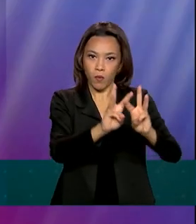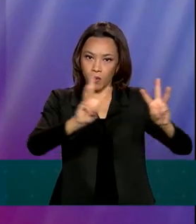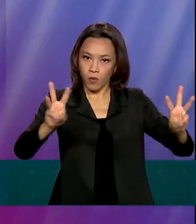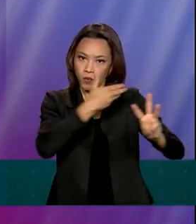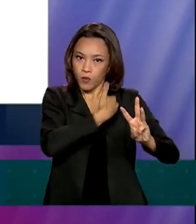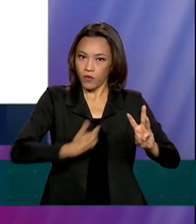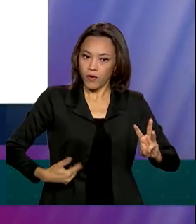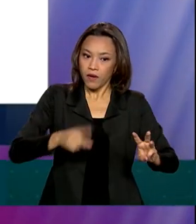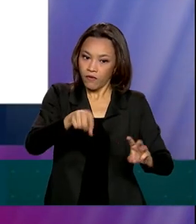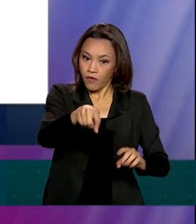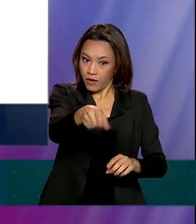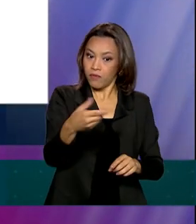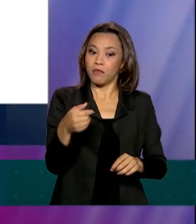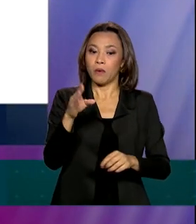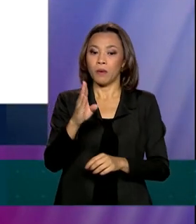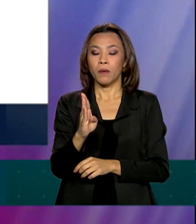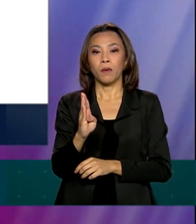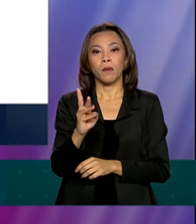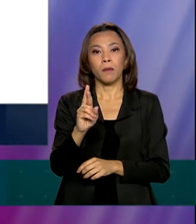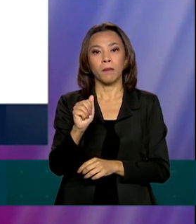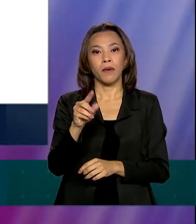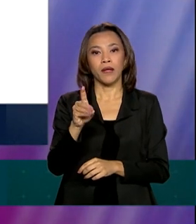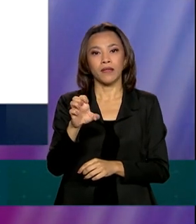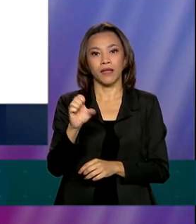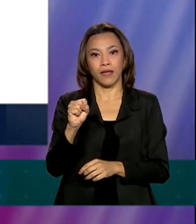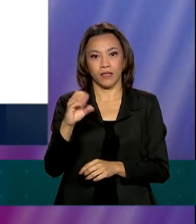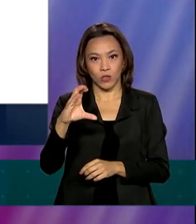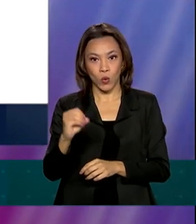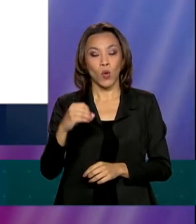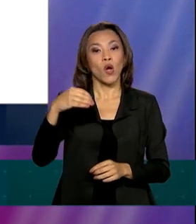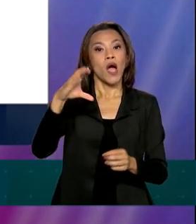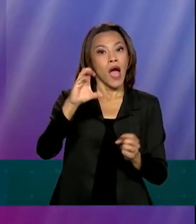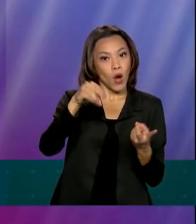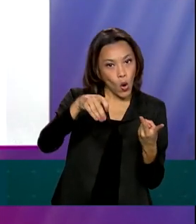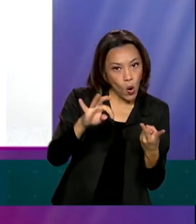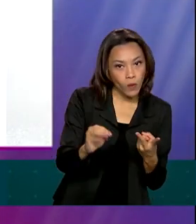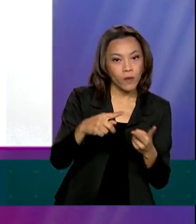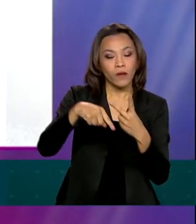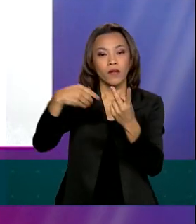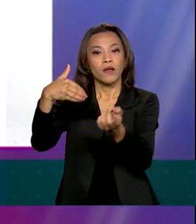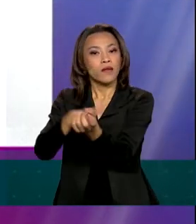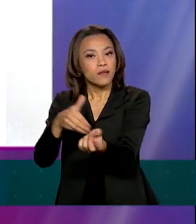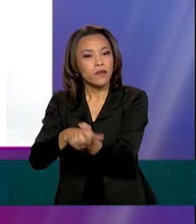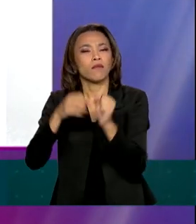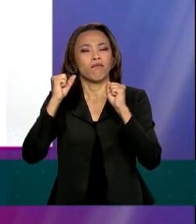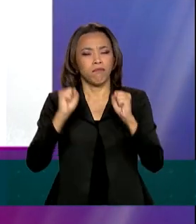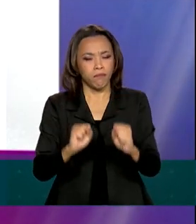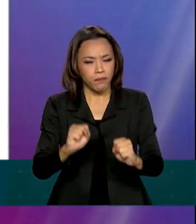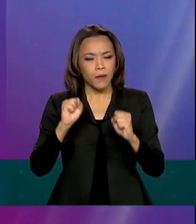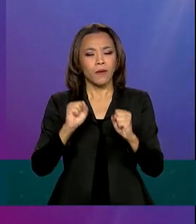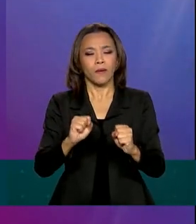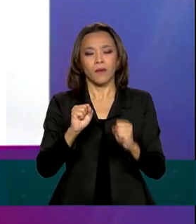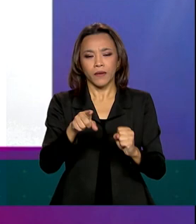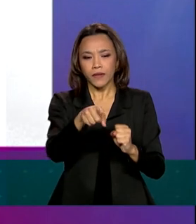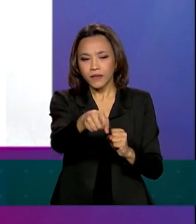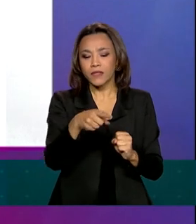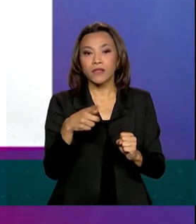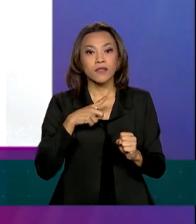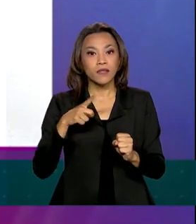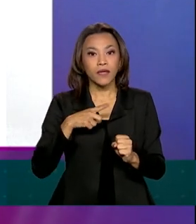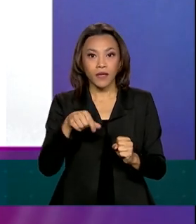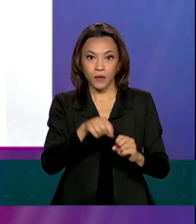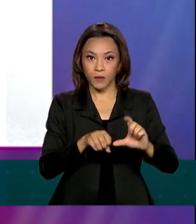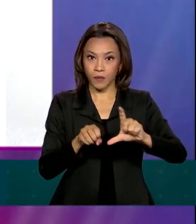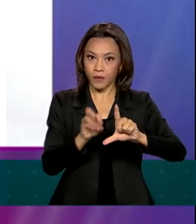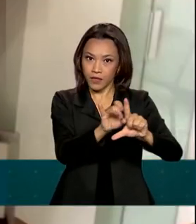foi o Bradesco. Com o número da conta e a senha, o cliente pode validar o acesso ao gov.br por